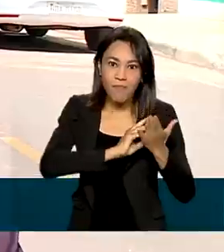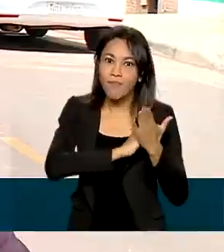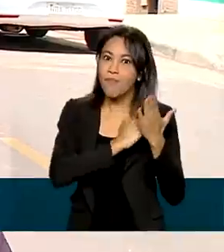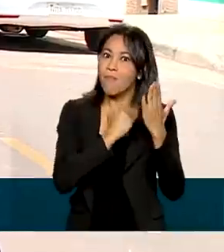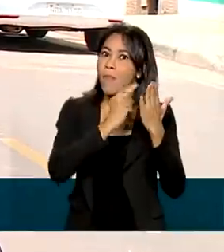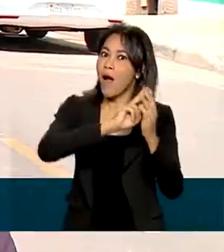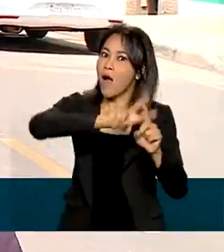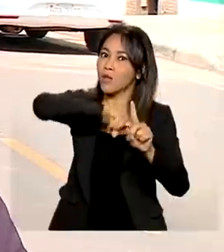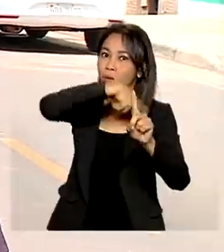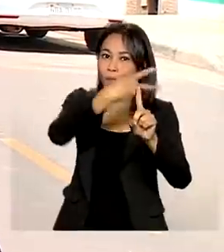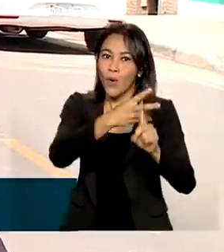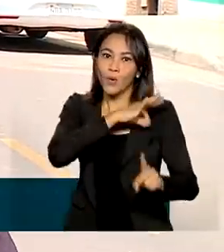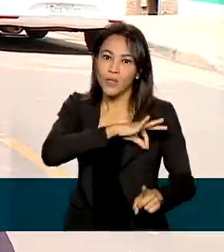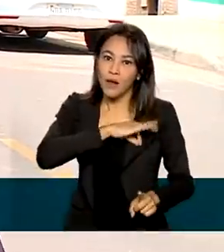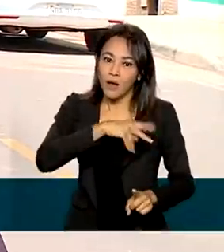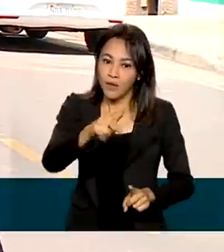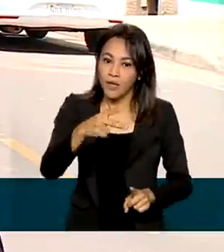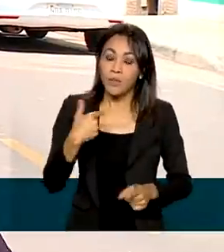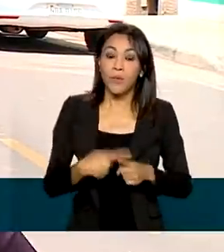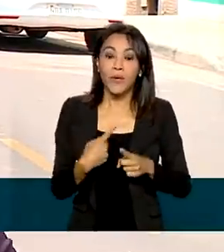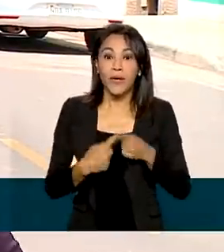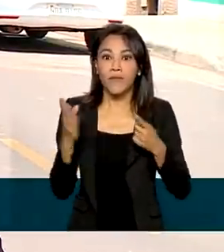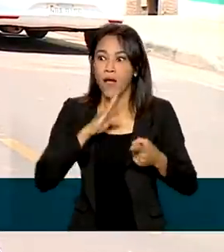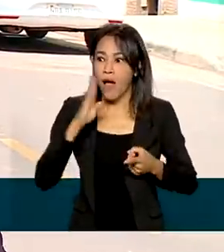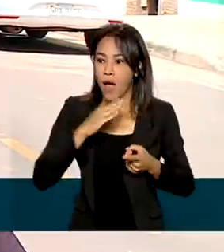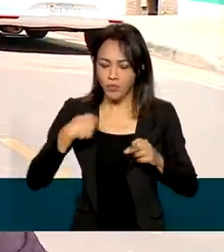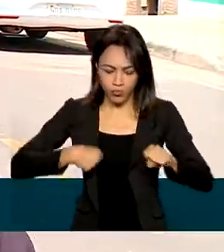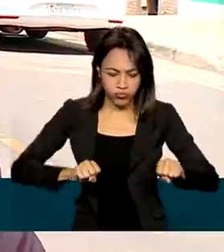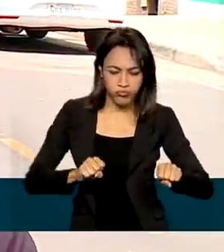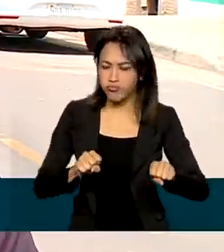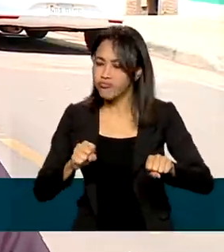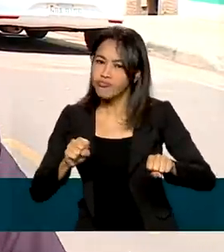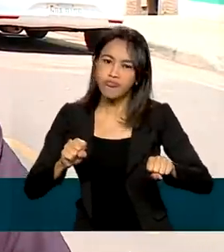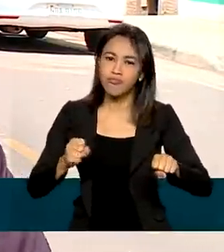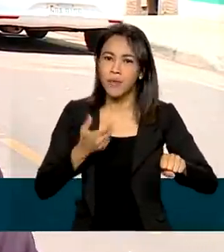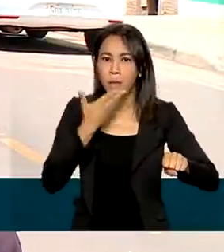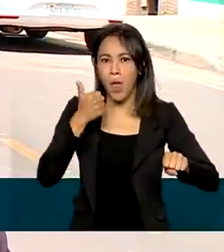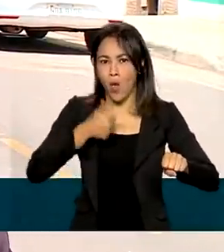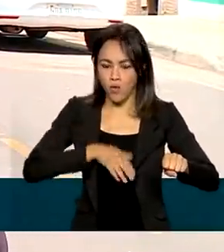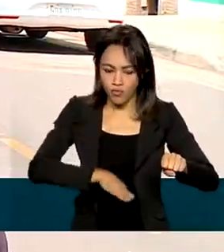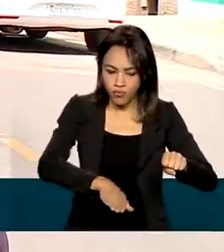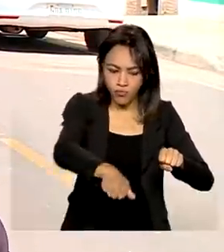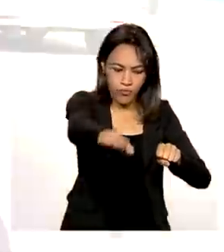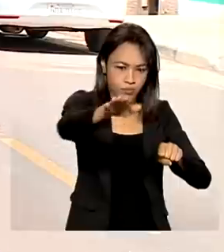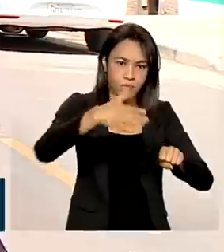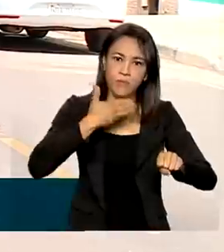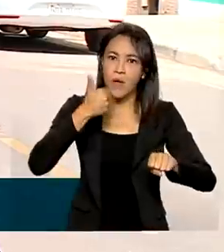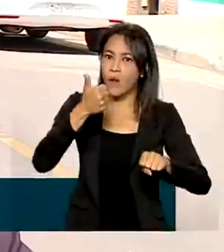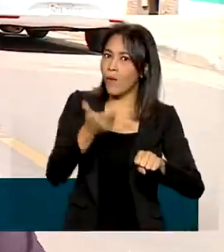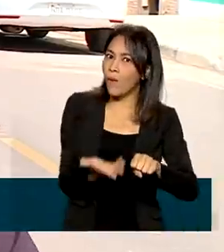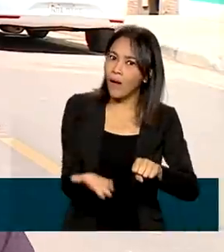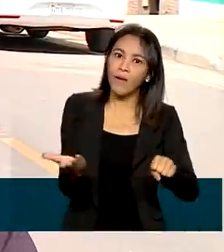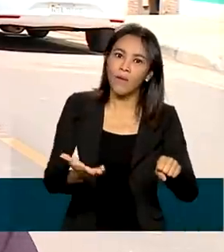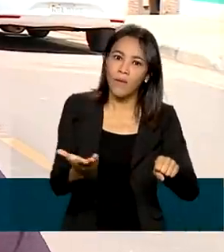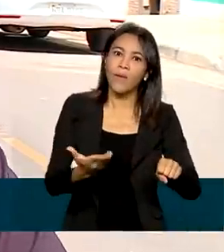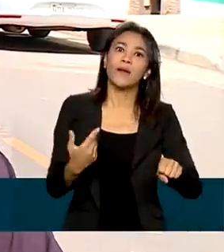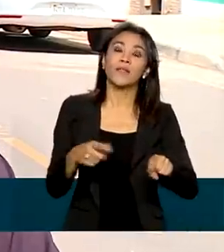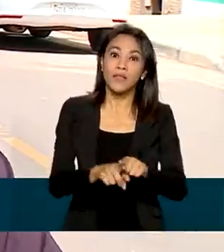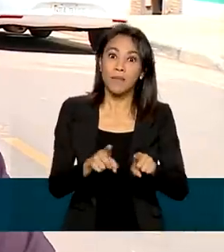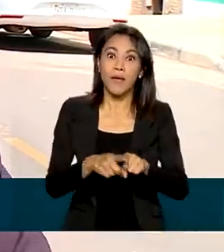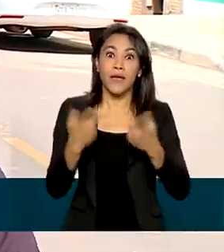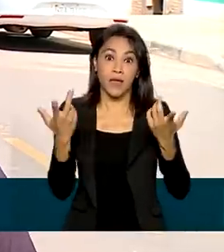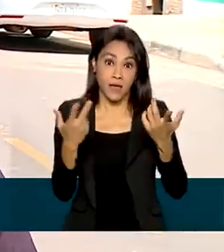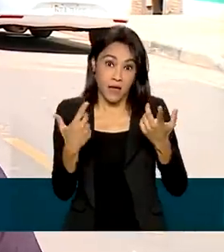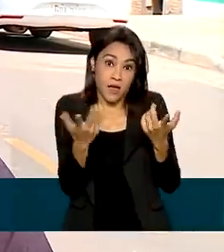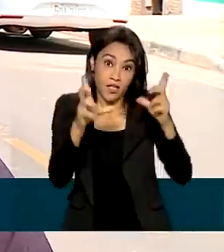O nosso serviço ficou mais rápido, melhorando para a gente, os mototaxistas e para os nossos clientes. Até mesmo a manutenção das motos agora